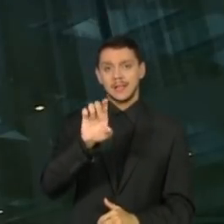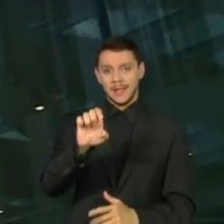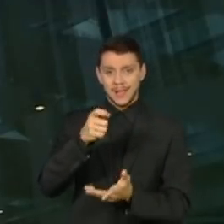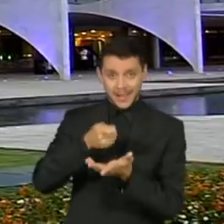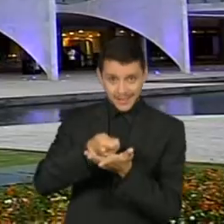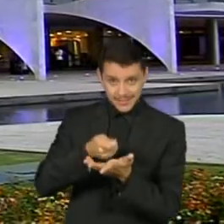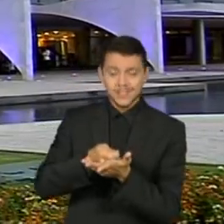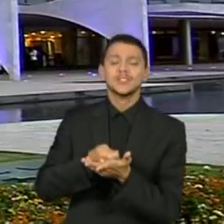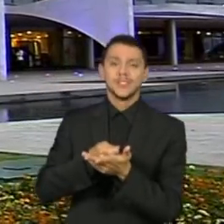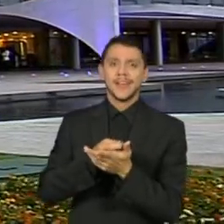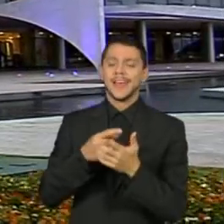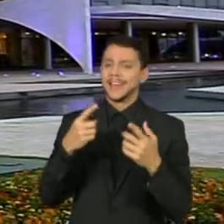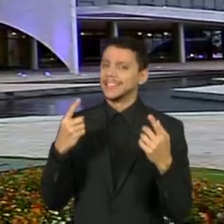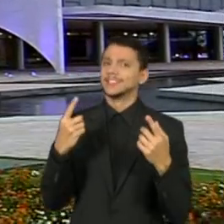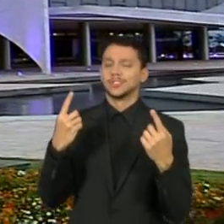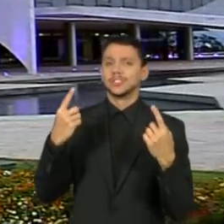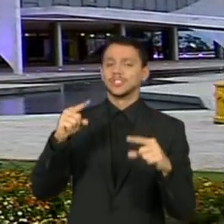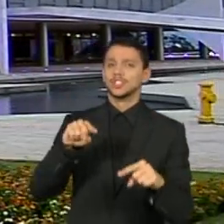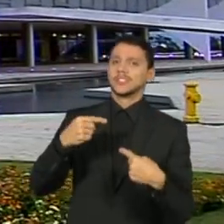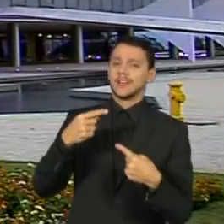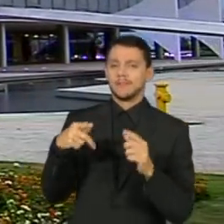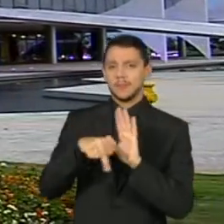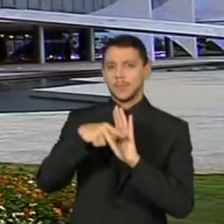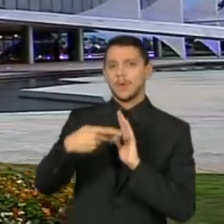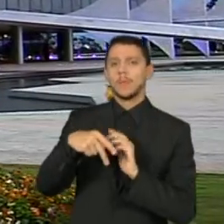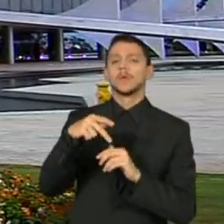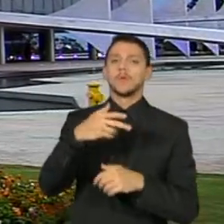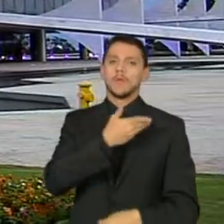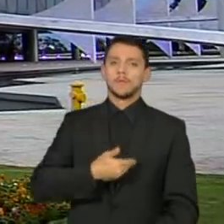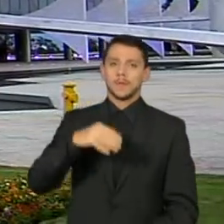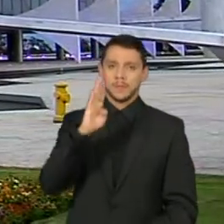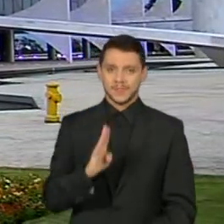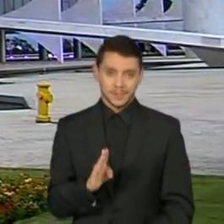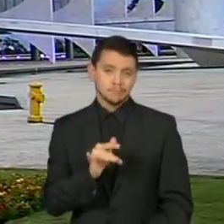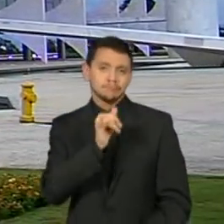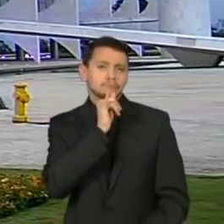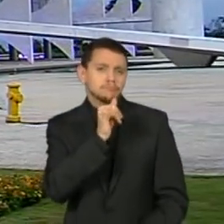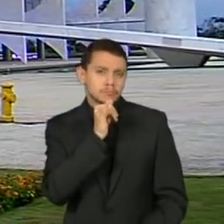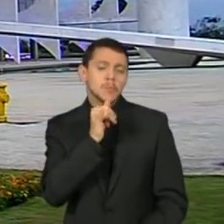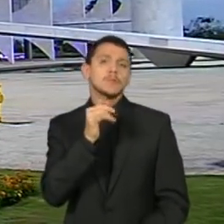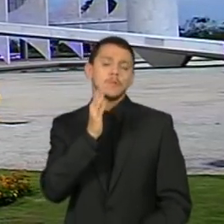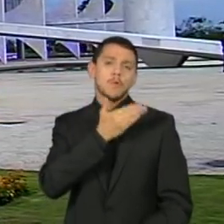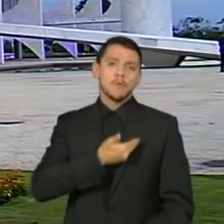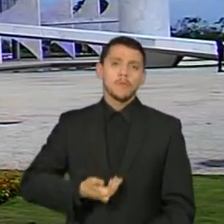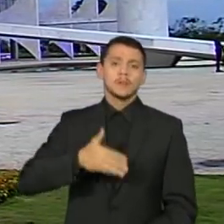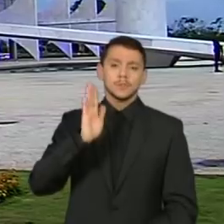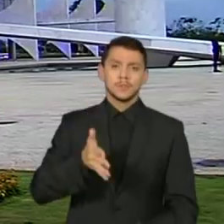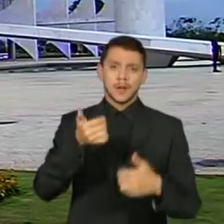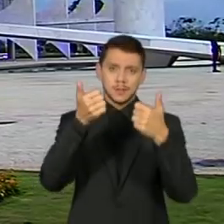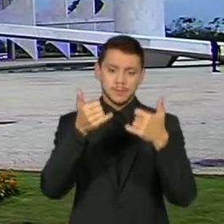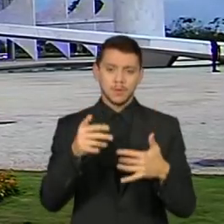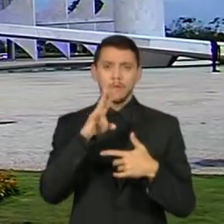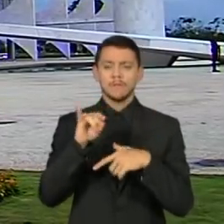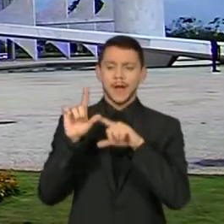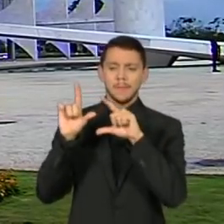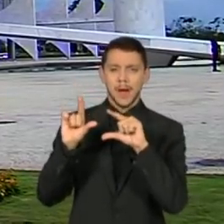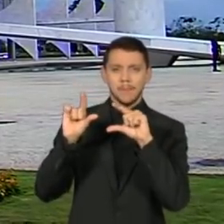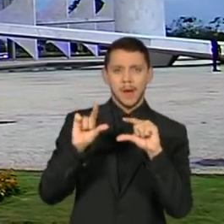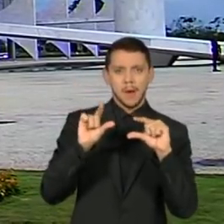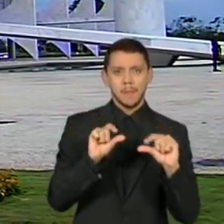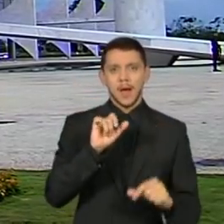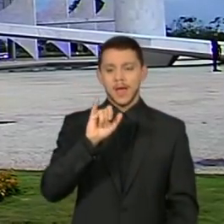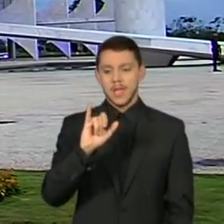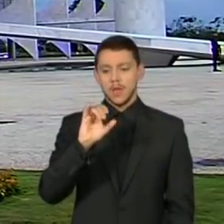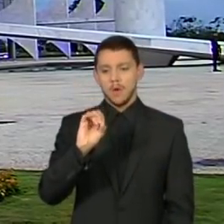desafios para o sistema brasileiro. O governo já sinalizou, por exemplo, que vai aos poucos reduzir o IOF nas